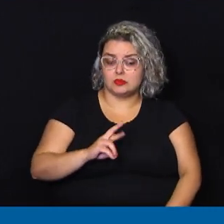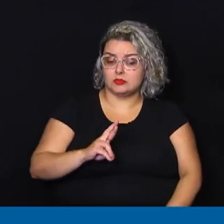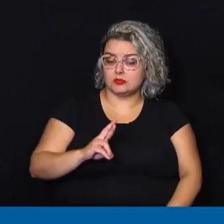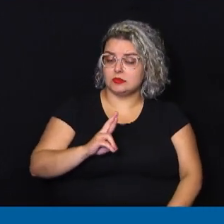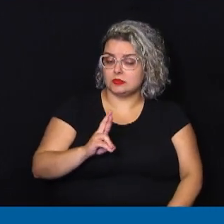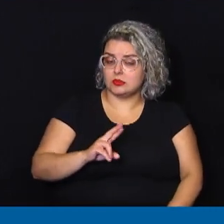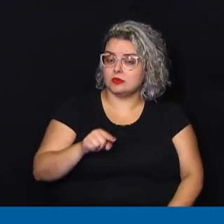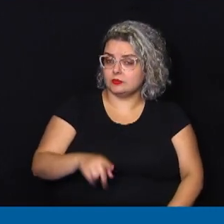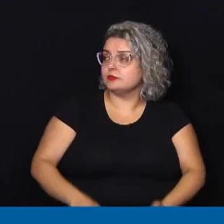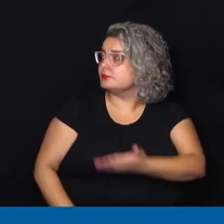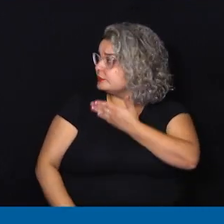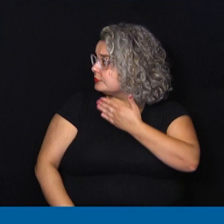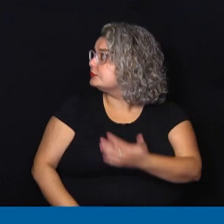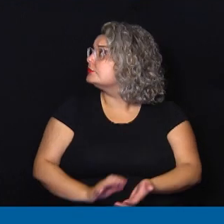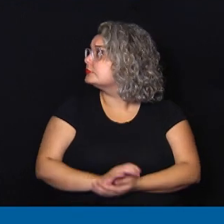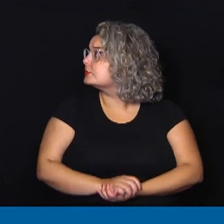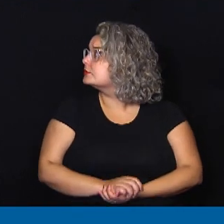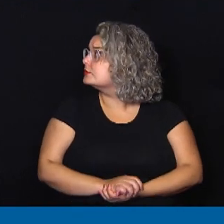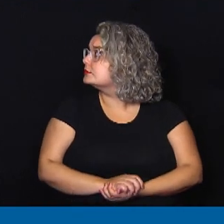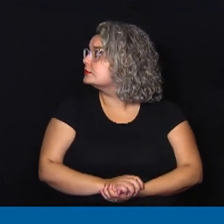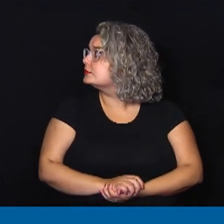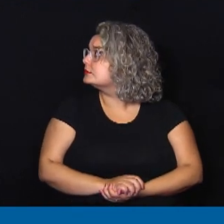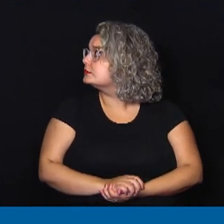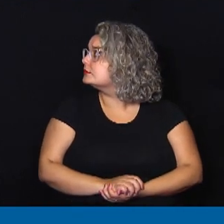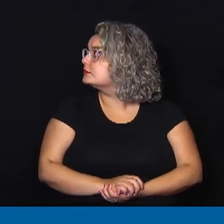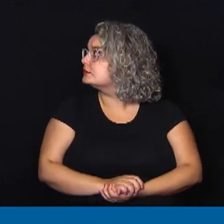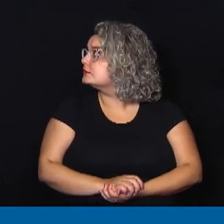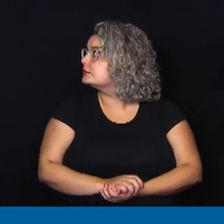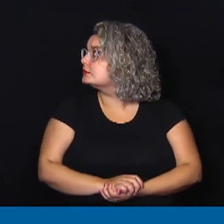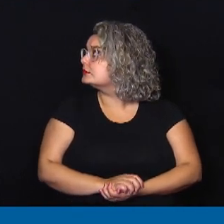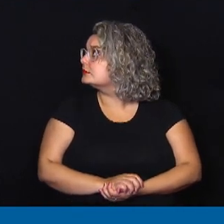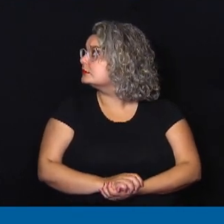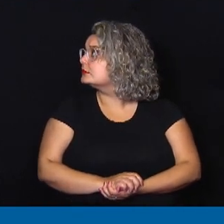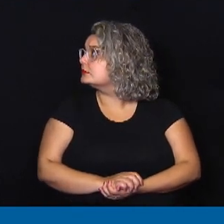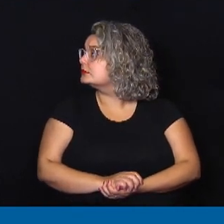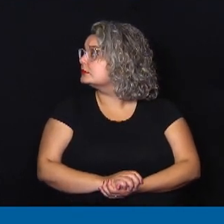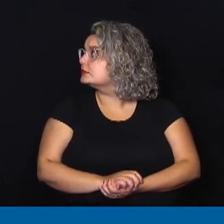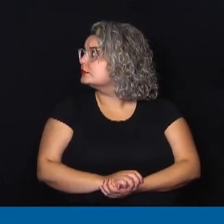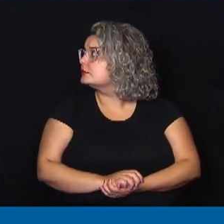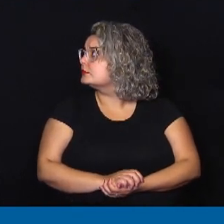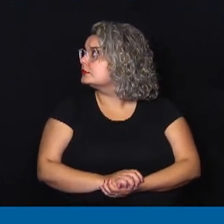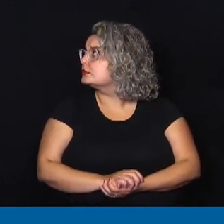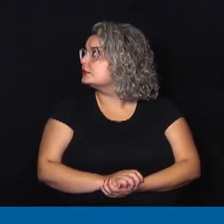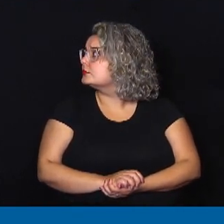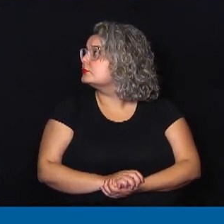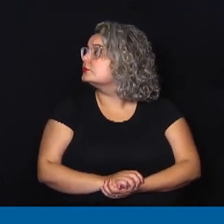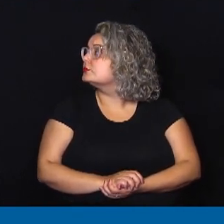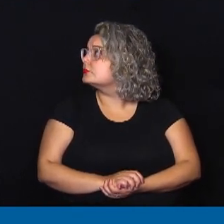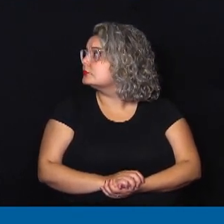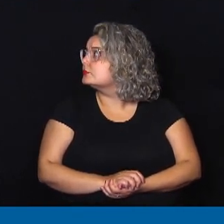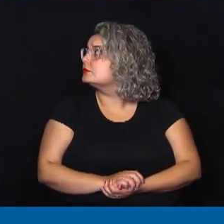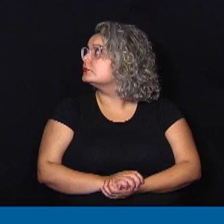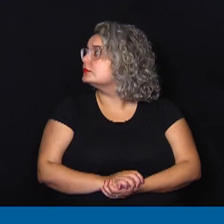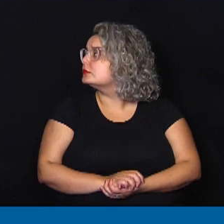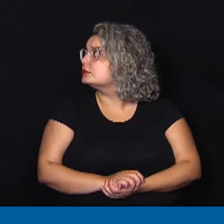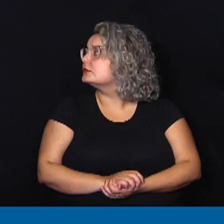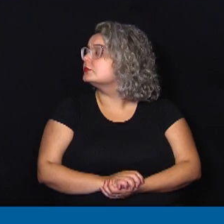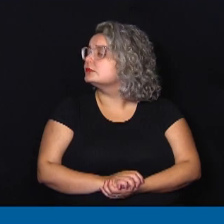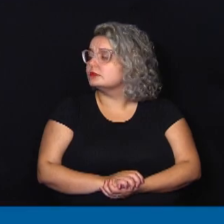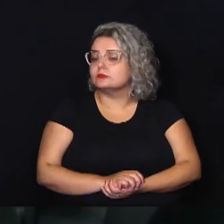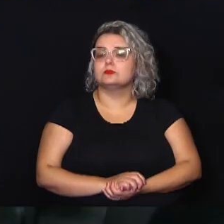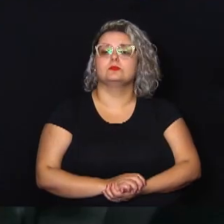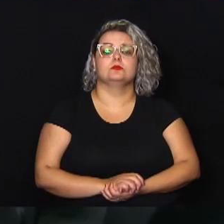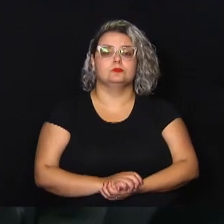a produção de materiais educativos da campanha de conscientização e enfrentamento do assédio e da violência